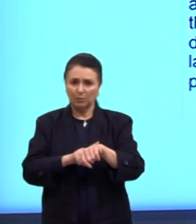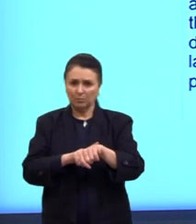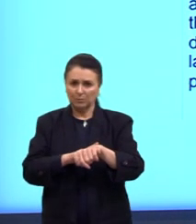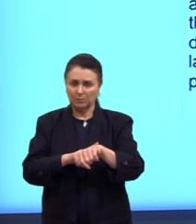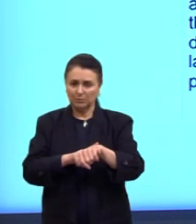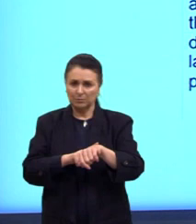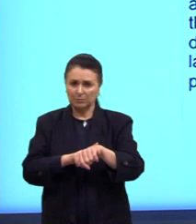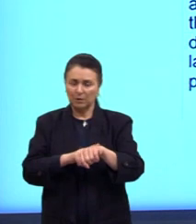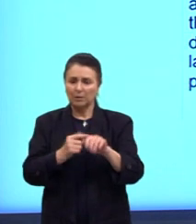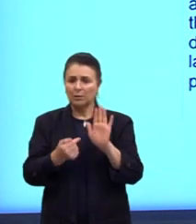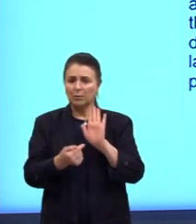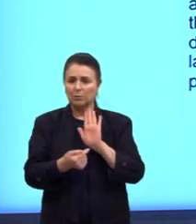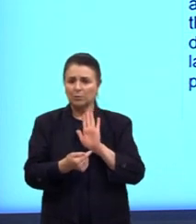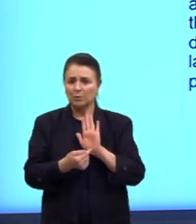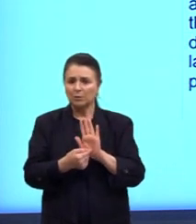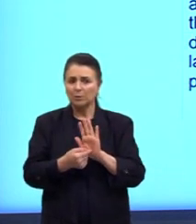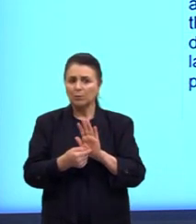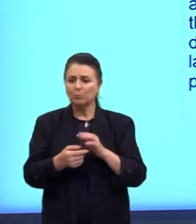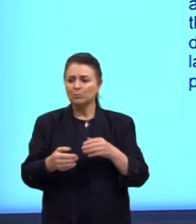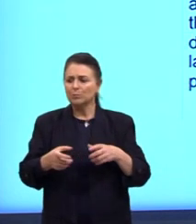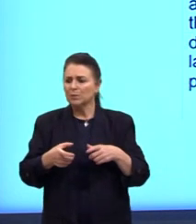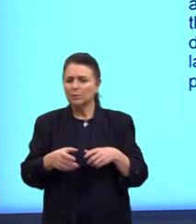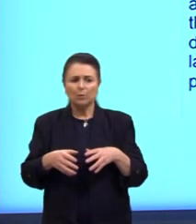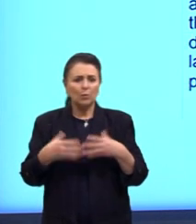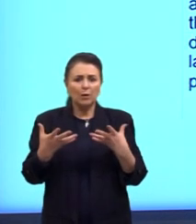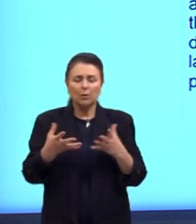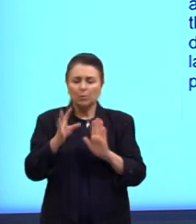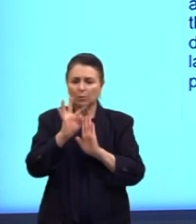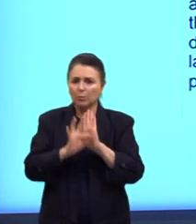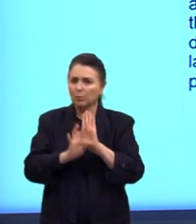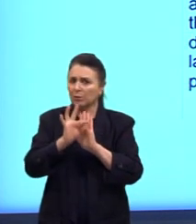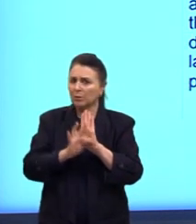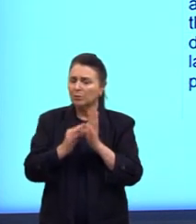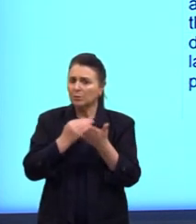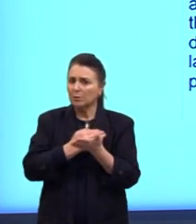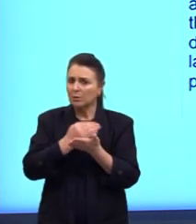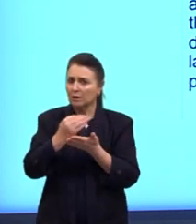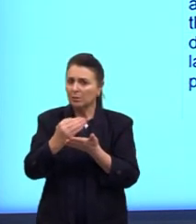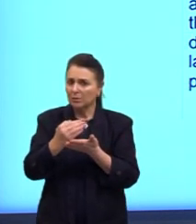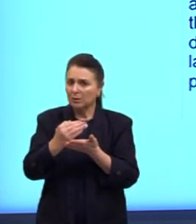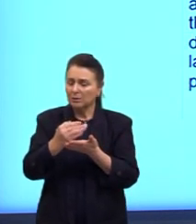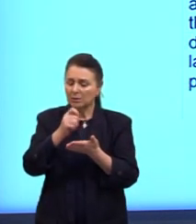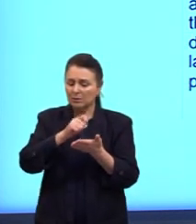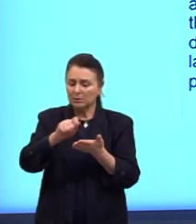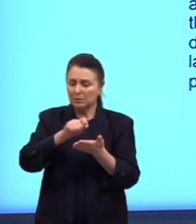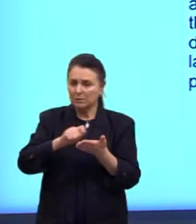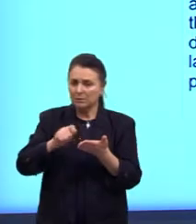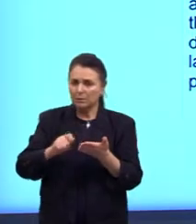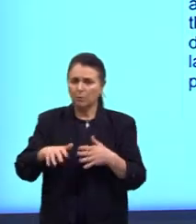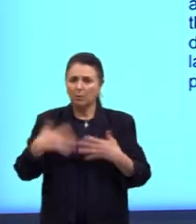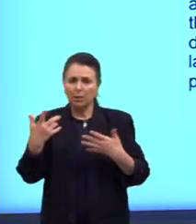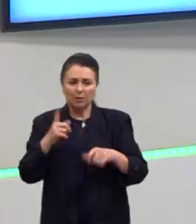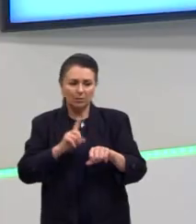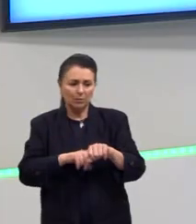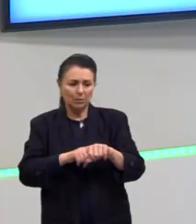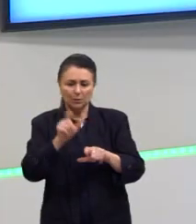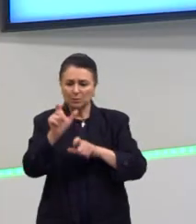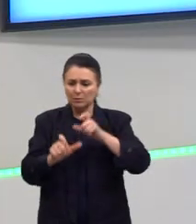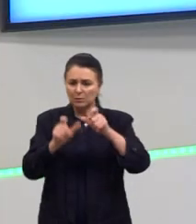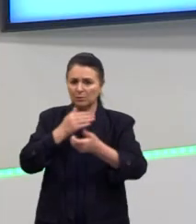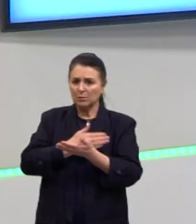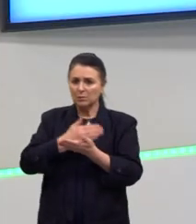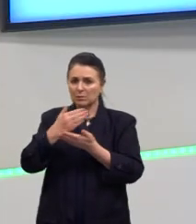Eu estou indicando quando que o meu texto começa a ser escrito. Quando? Quando que as pessoas